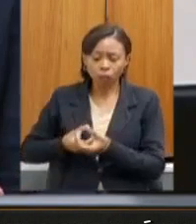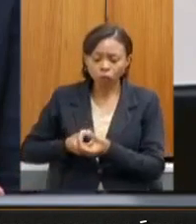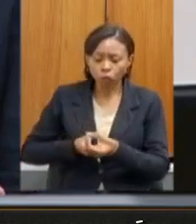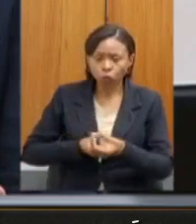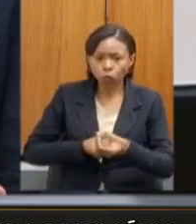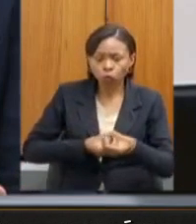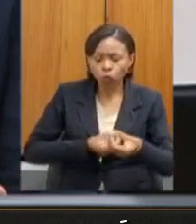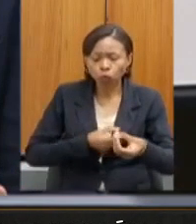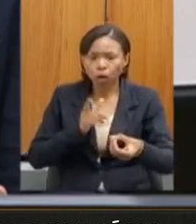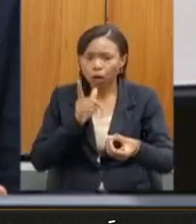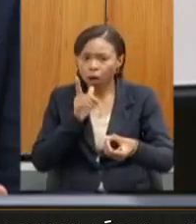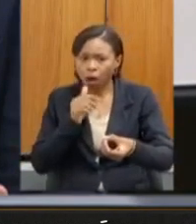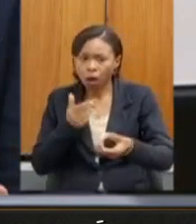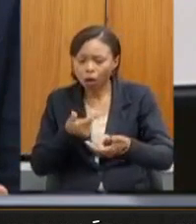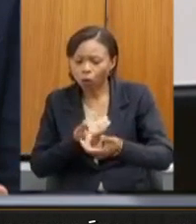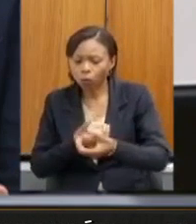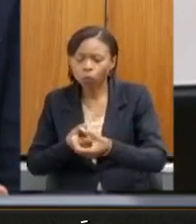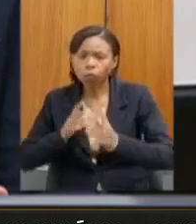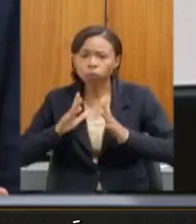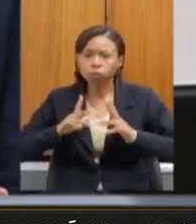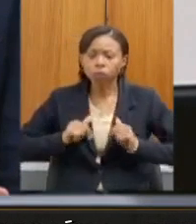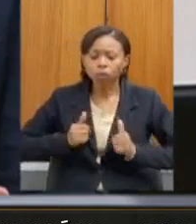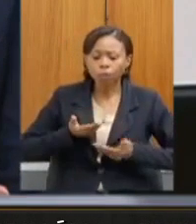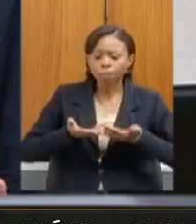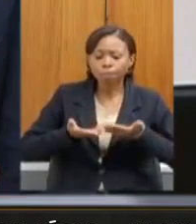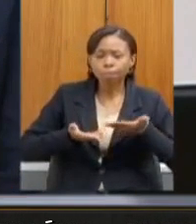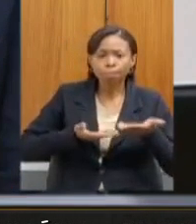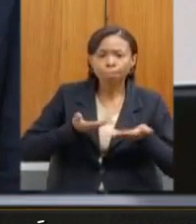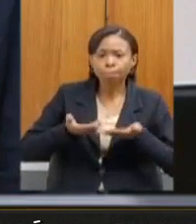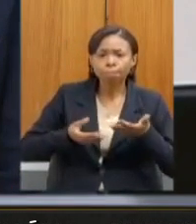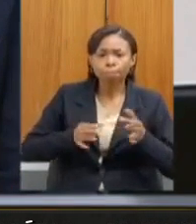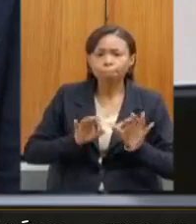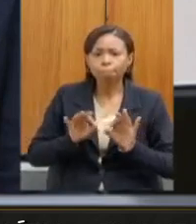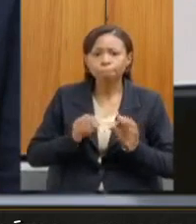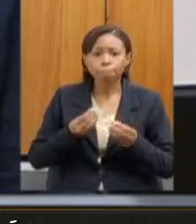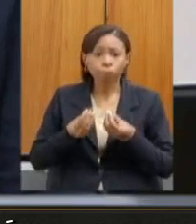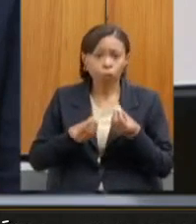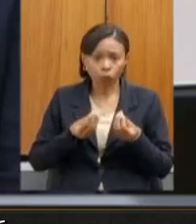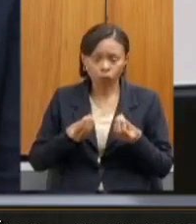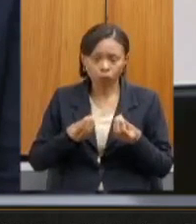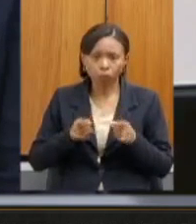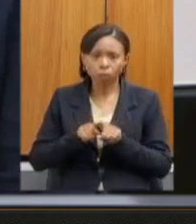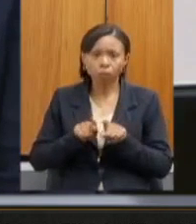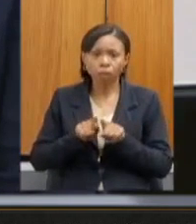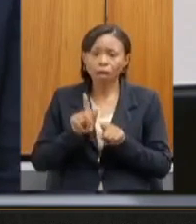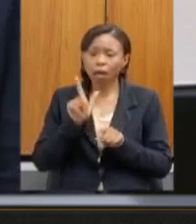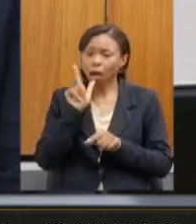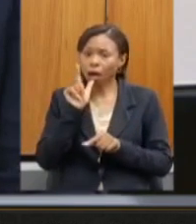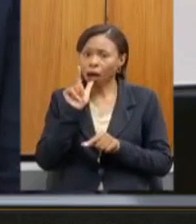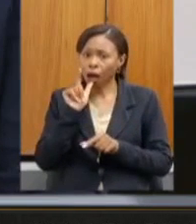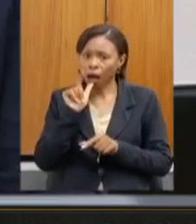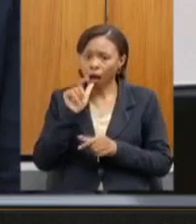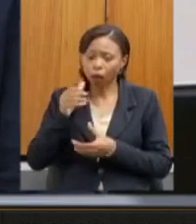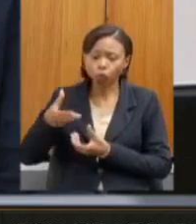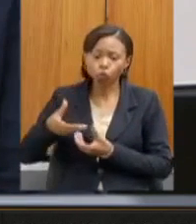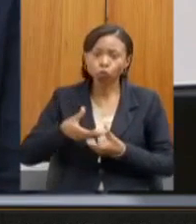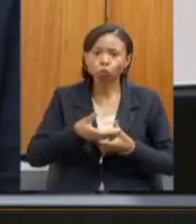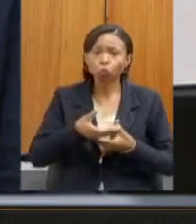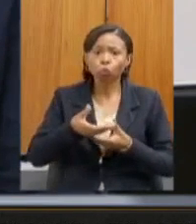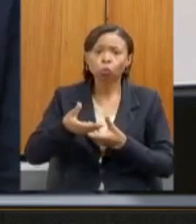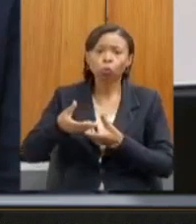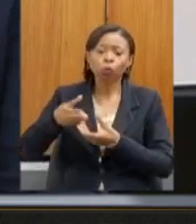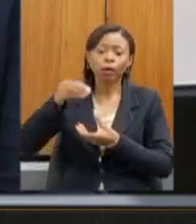segunda, como está a regularidade do abastecimento público de água nos municípios do Estado.